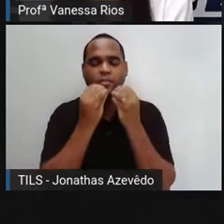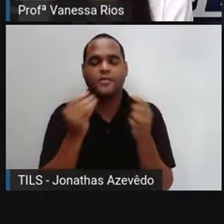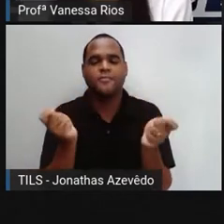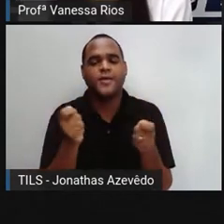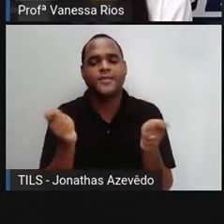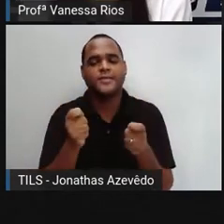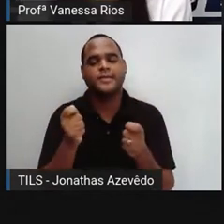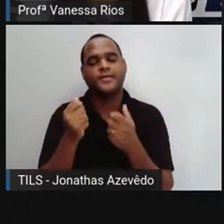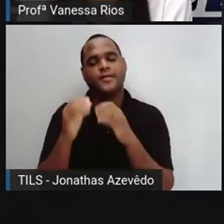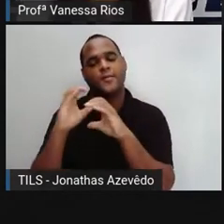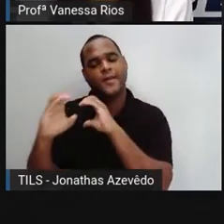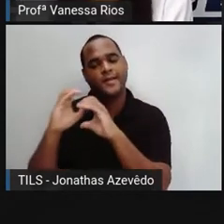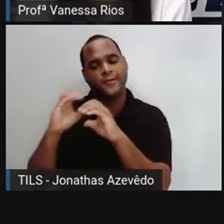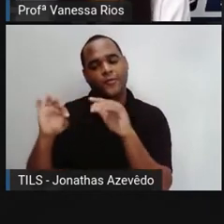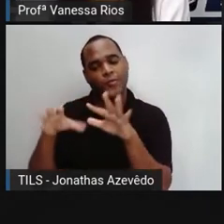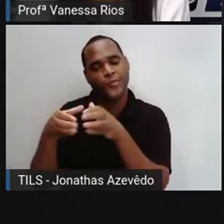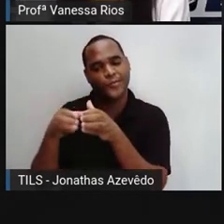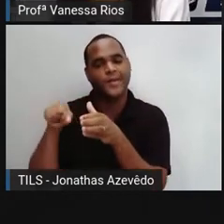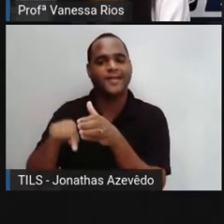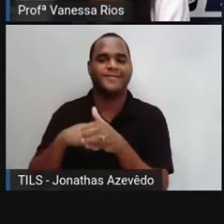determinados grupos.